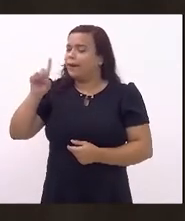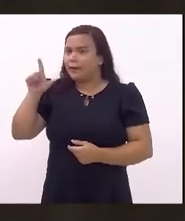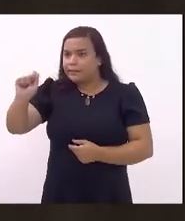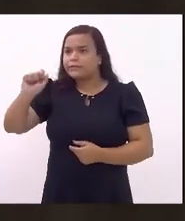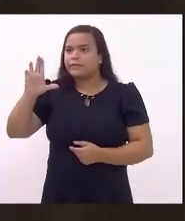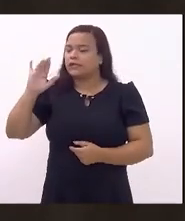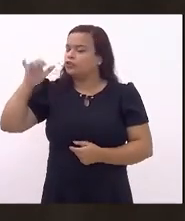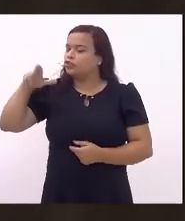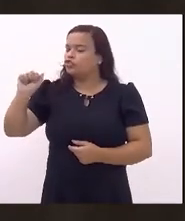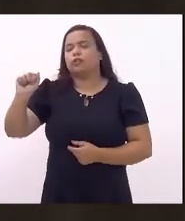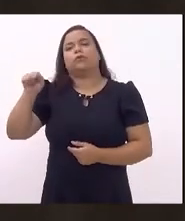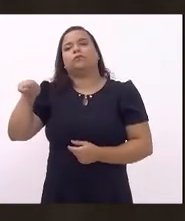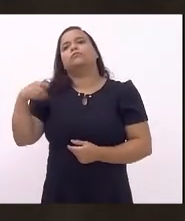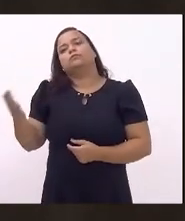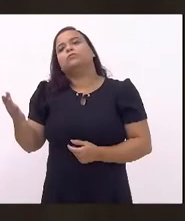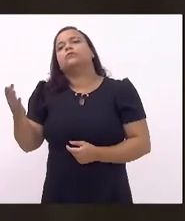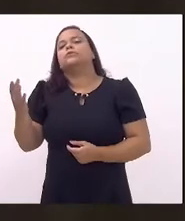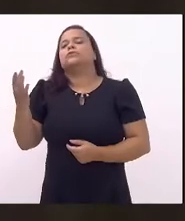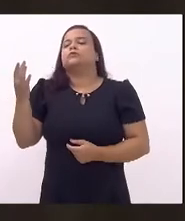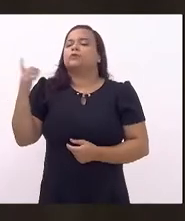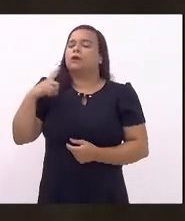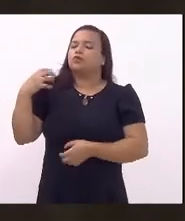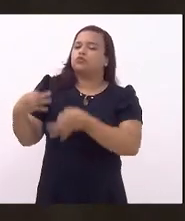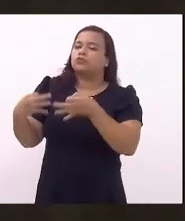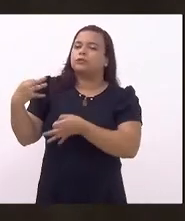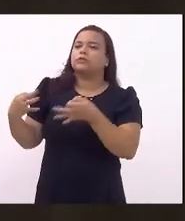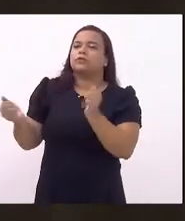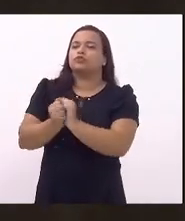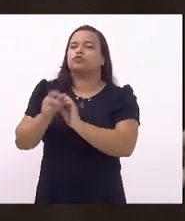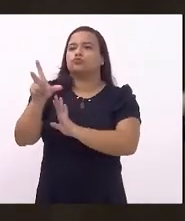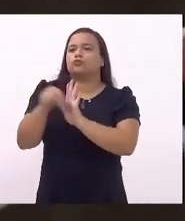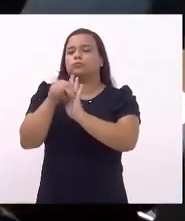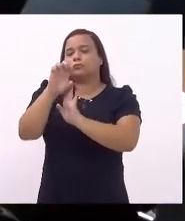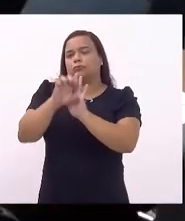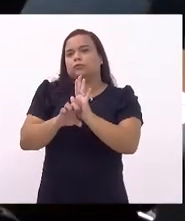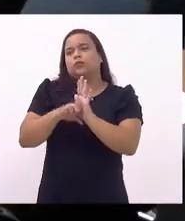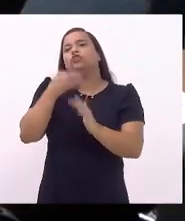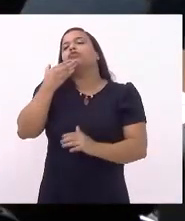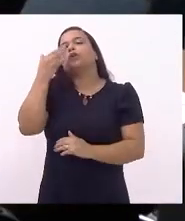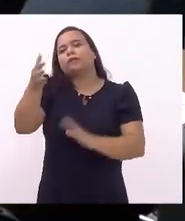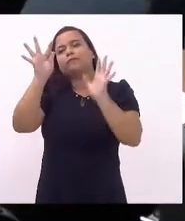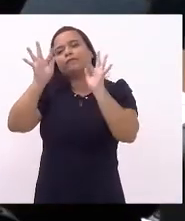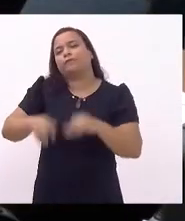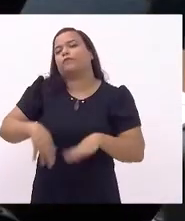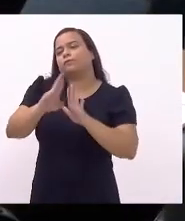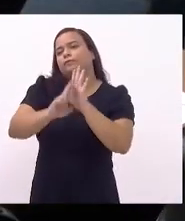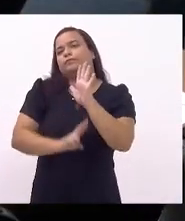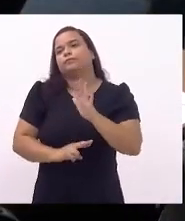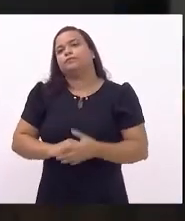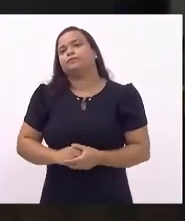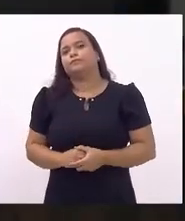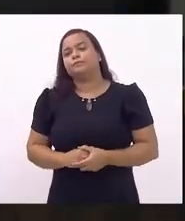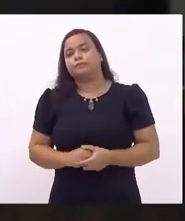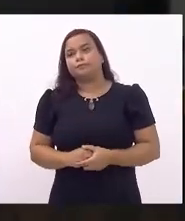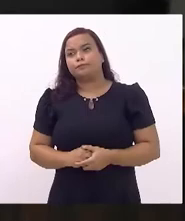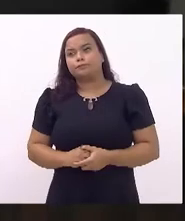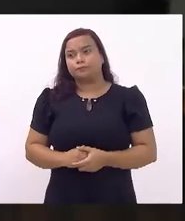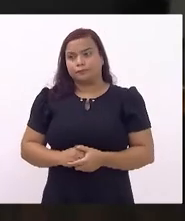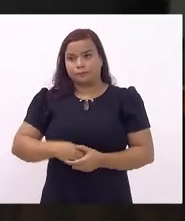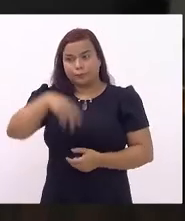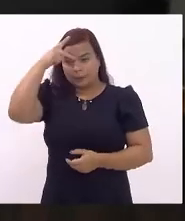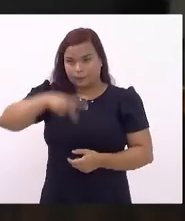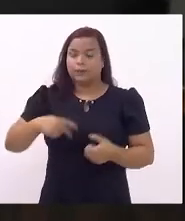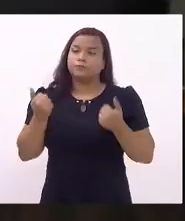com emenda, solicito a vossa excelência forma final de redação. A presidência defere.